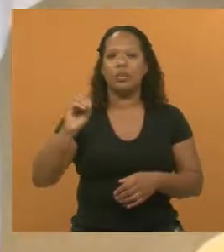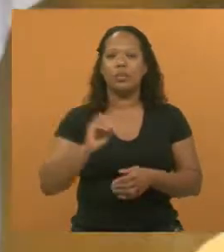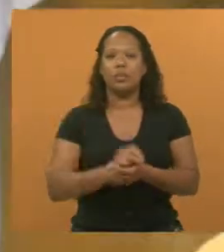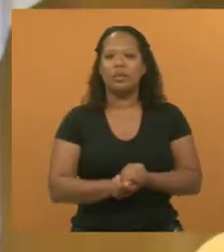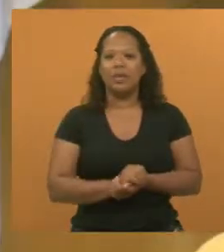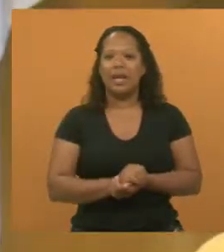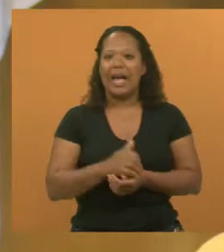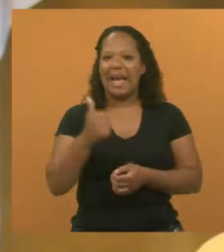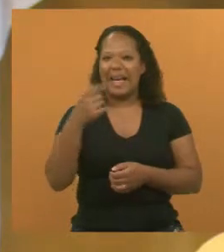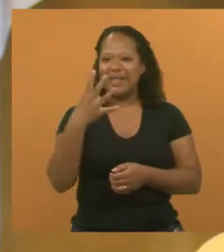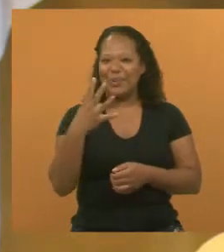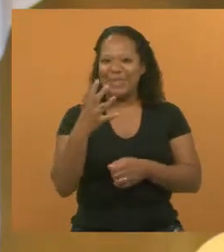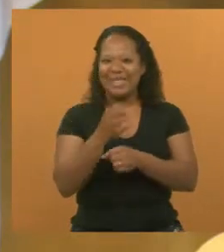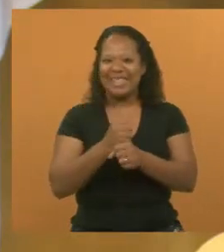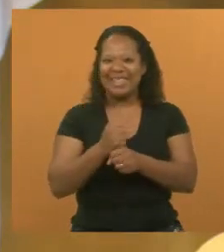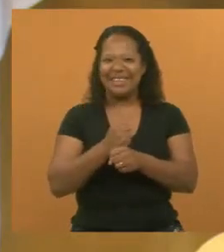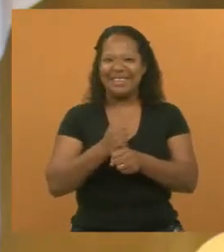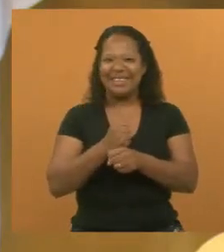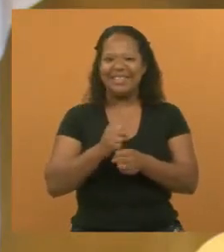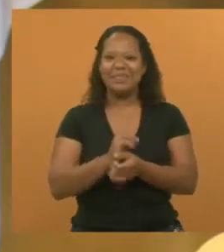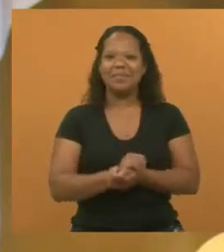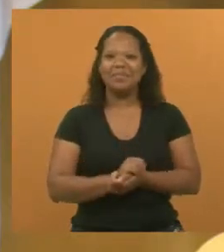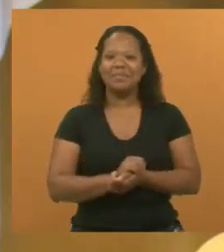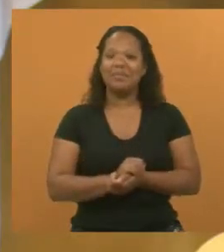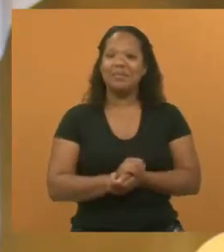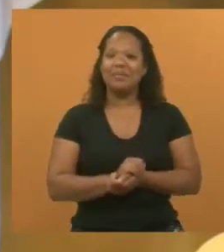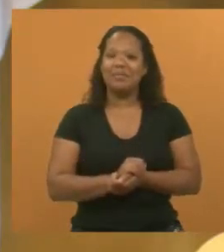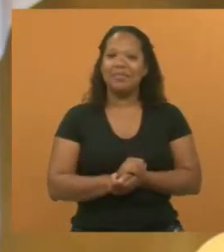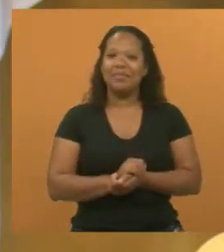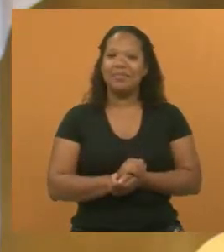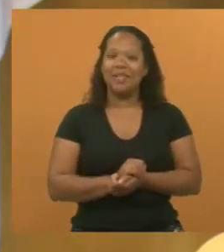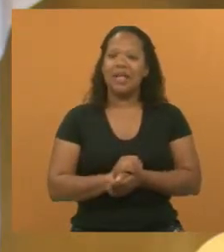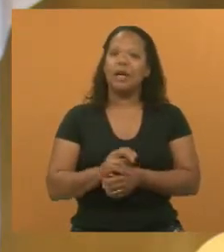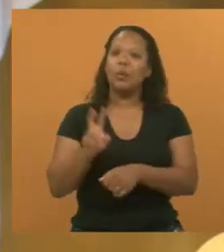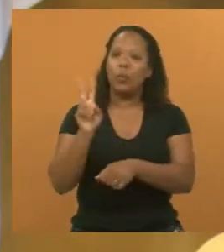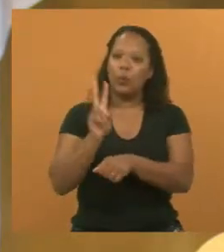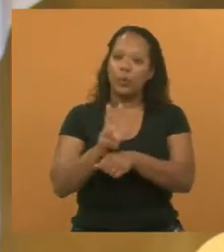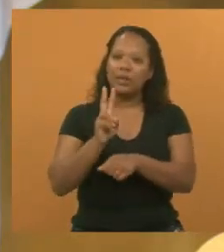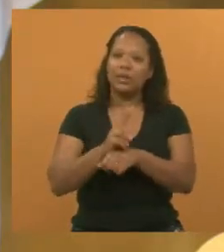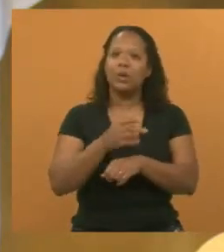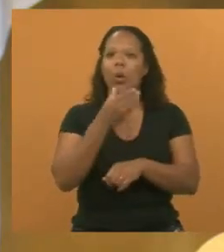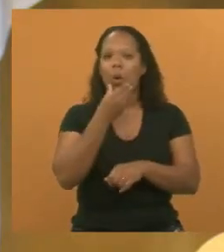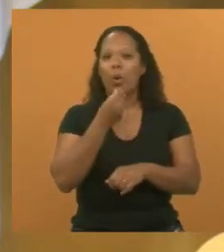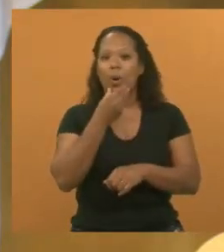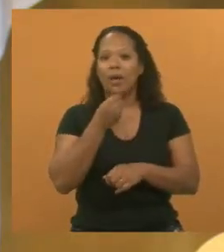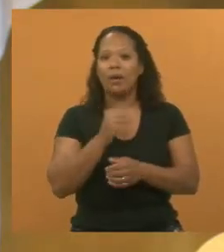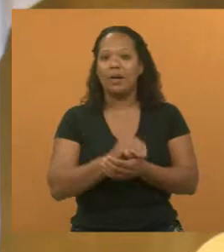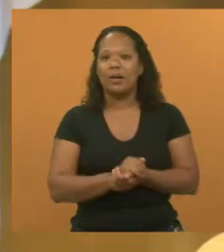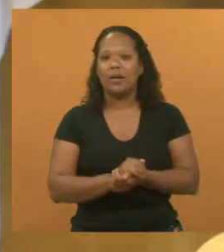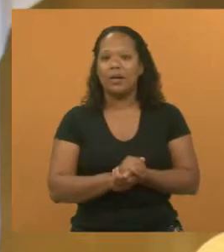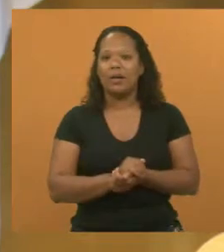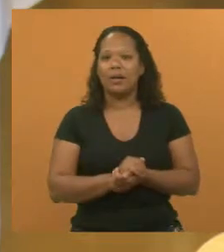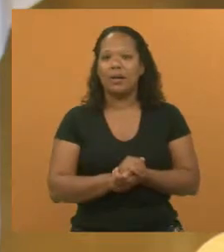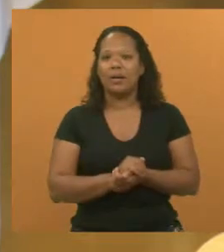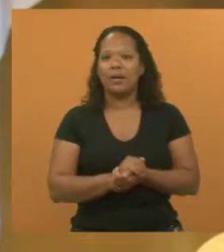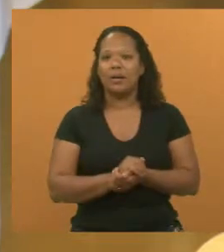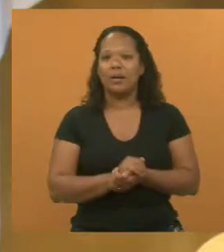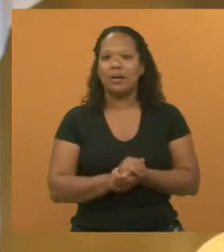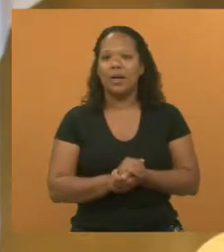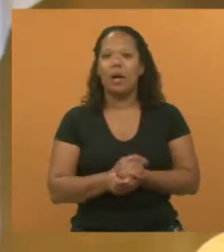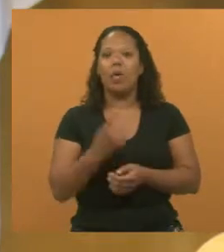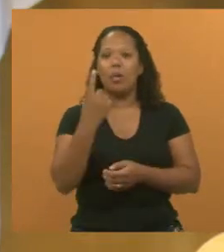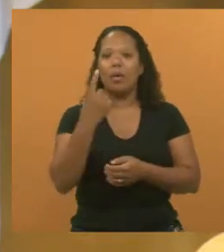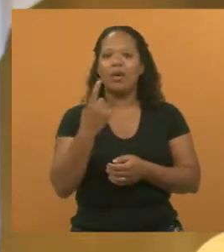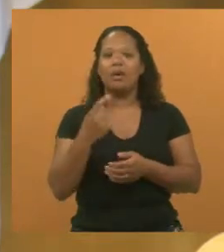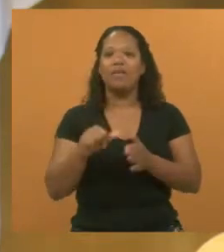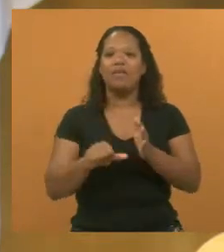contém para ninguém, nós atendemos os homens. Abrimos uma vez ao